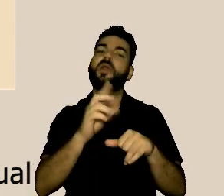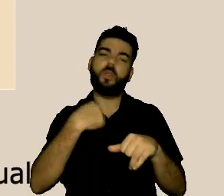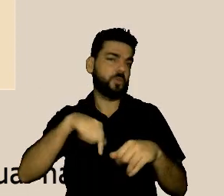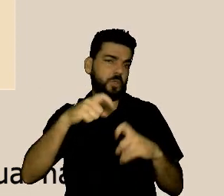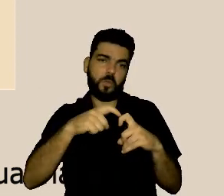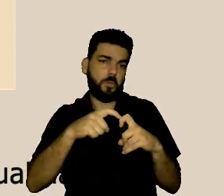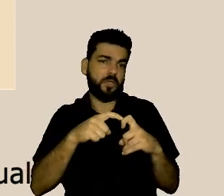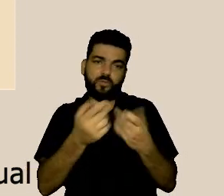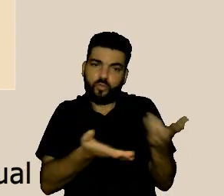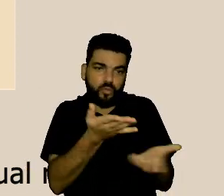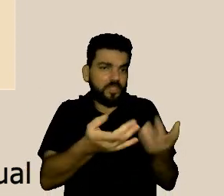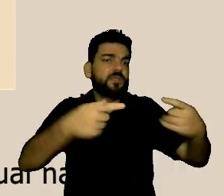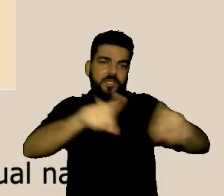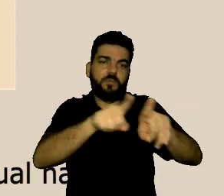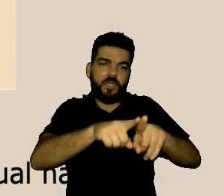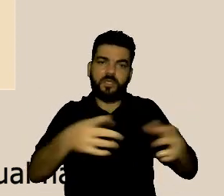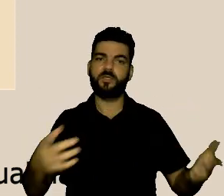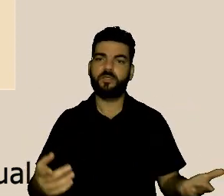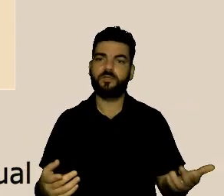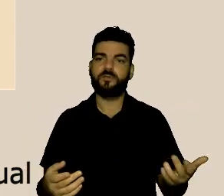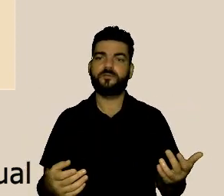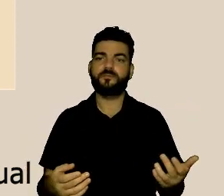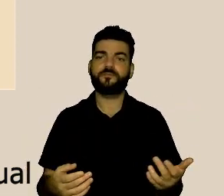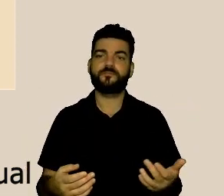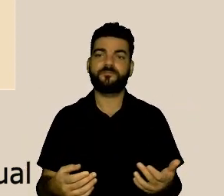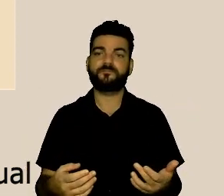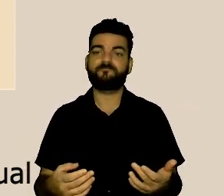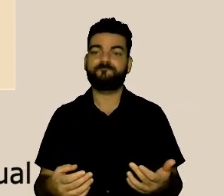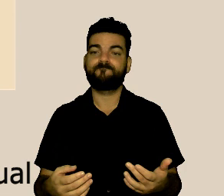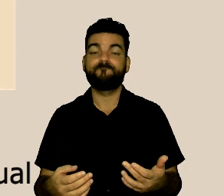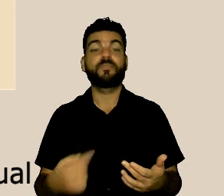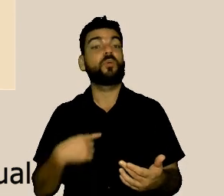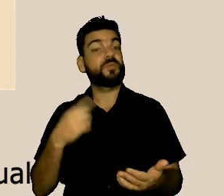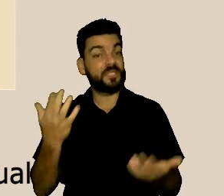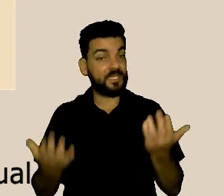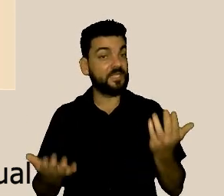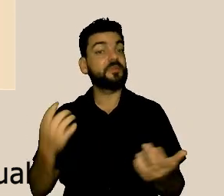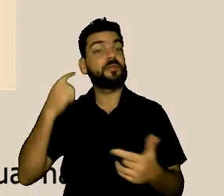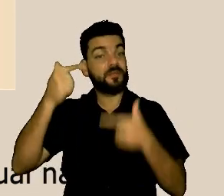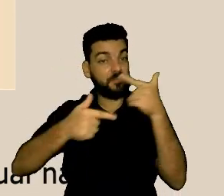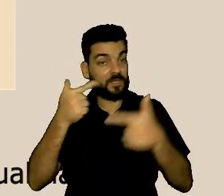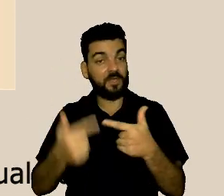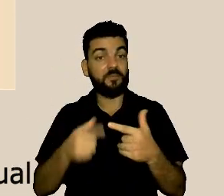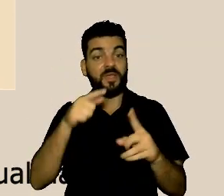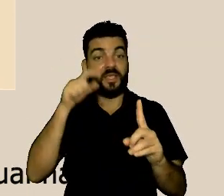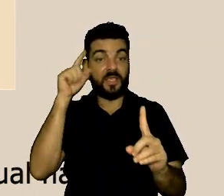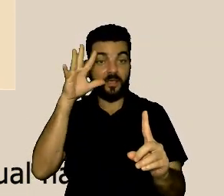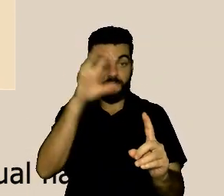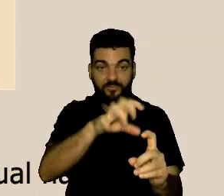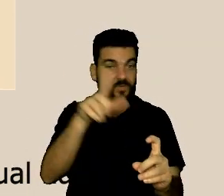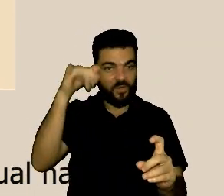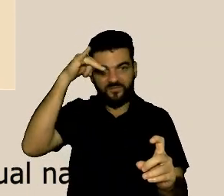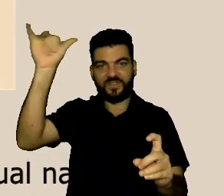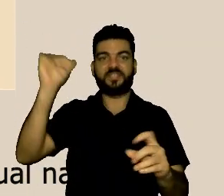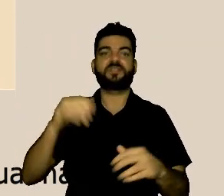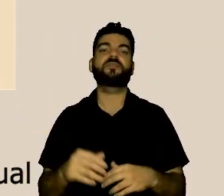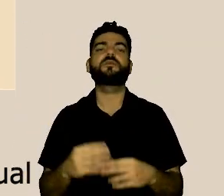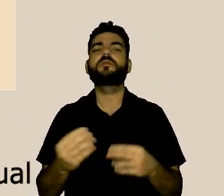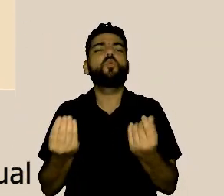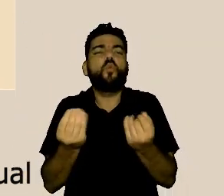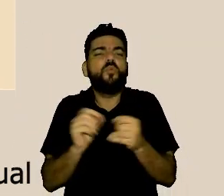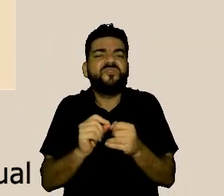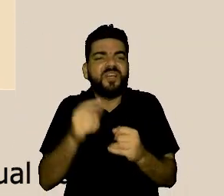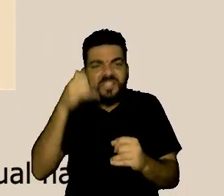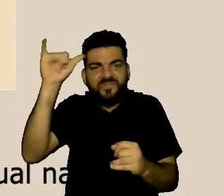doença já instalada então a gente precisa trabalhar na prevenção e de que forma a gente vai